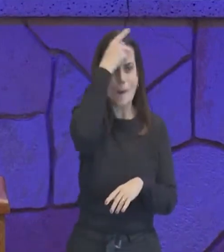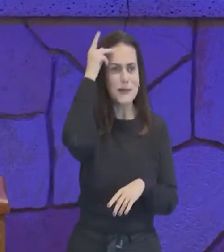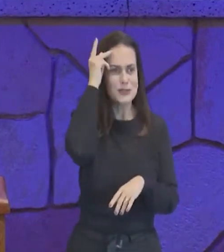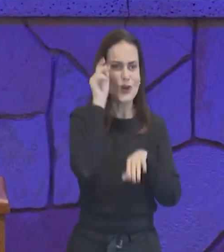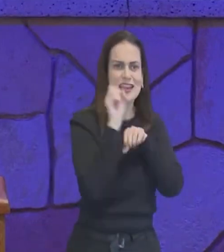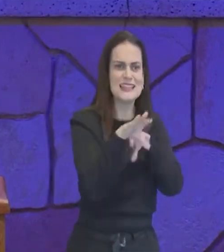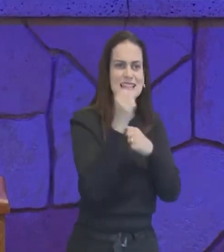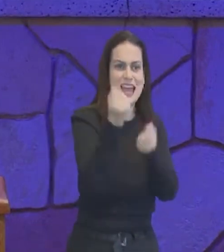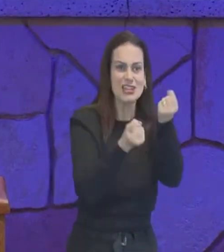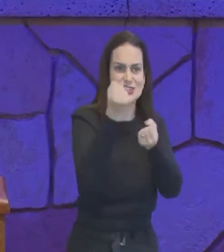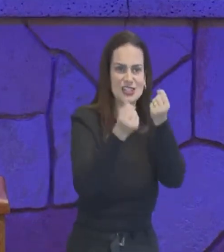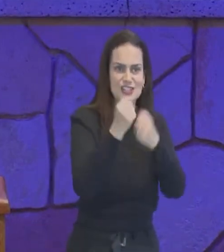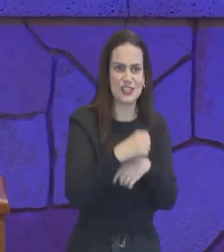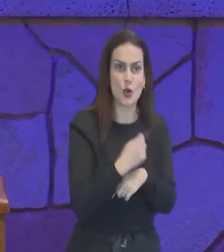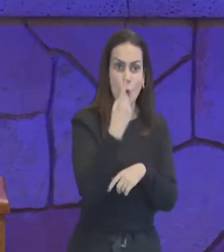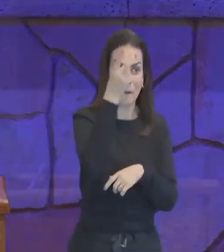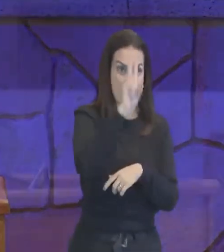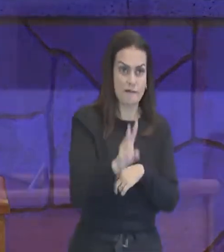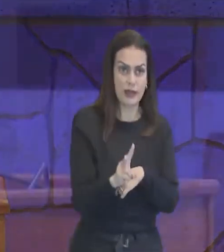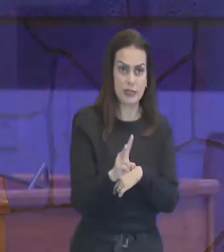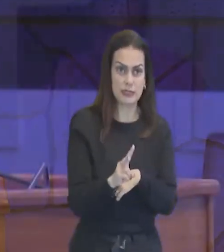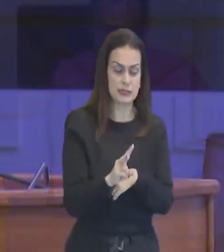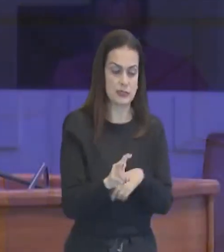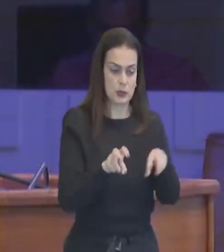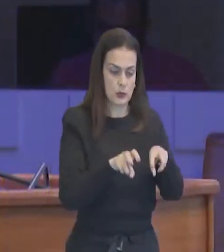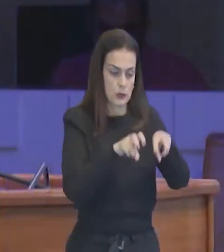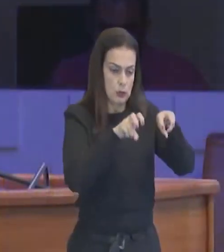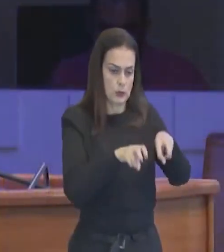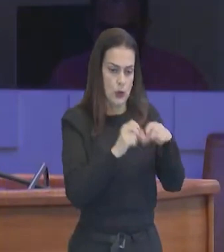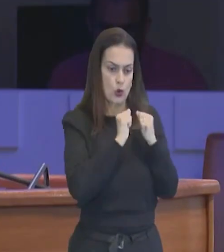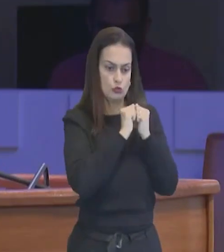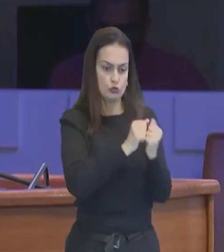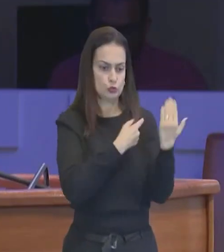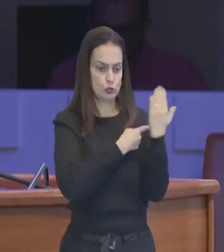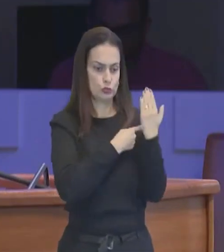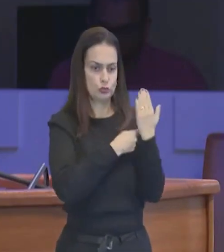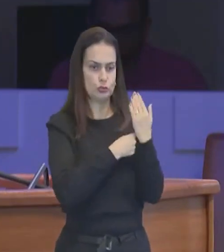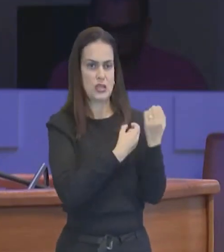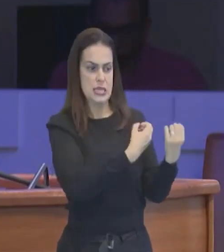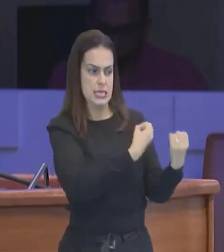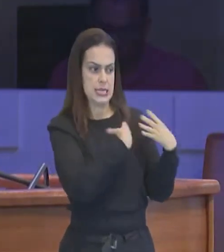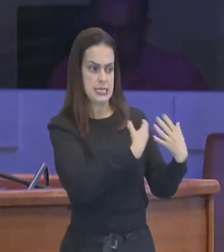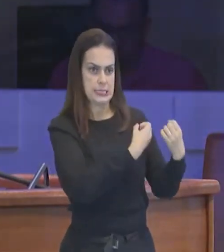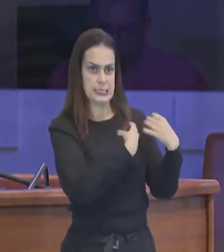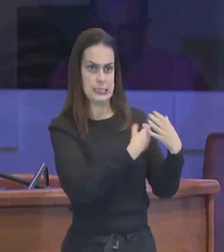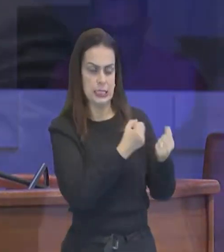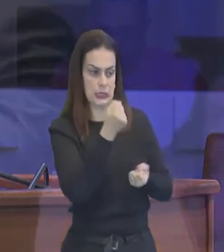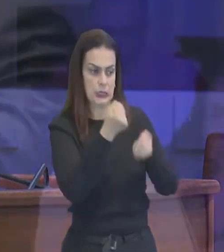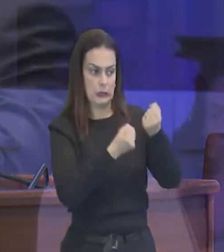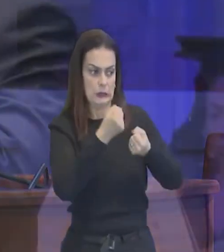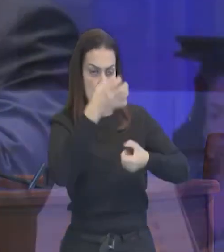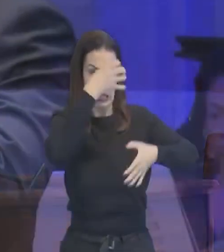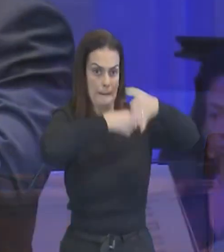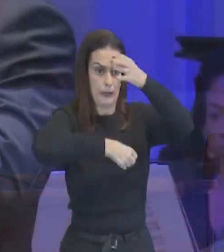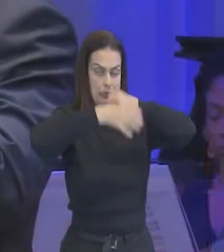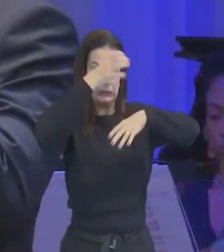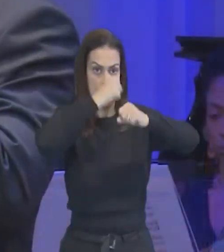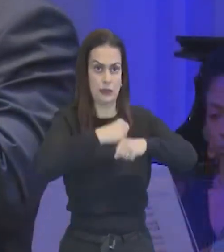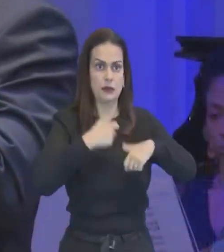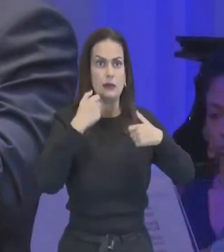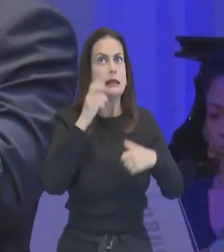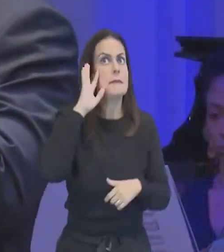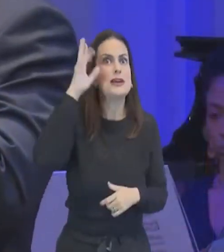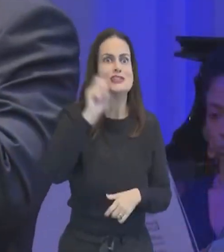que uma vez esteve conosco, ao nosso lado, nos instruindo, e nós sempre necessitaríamos da sua